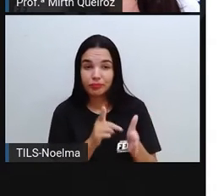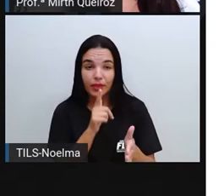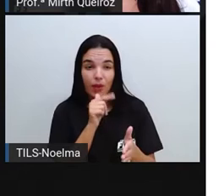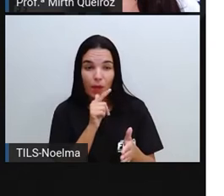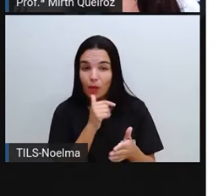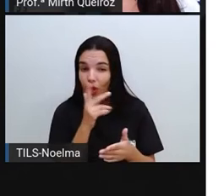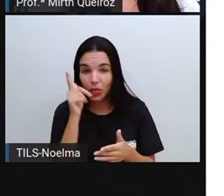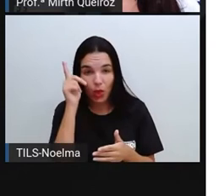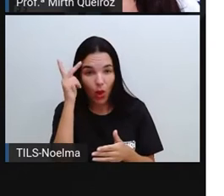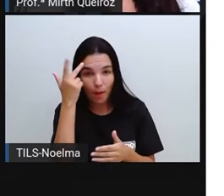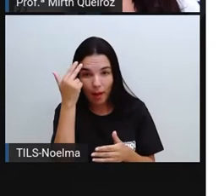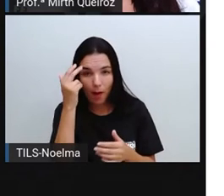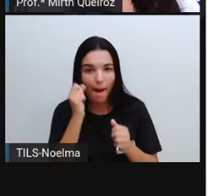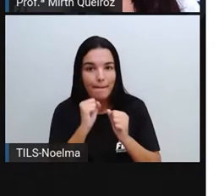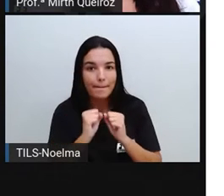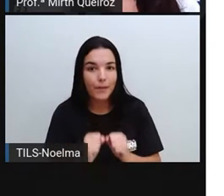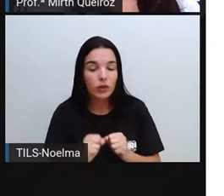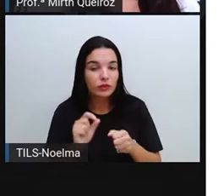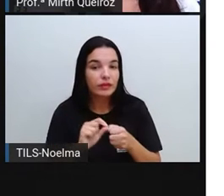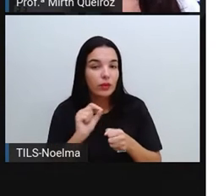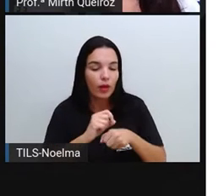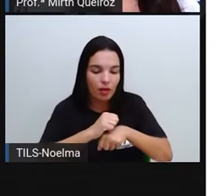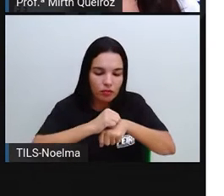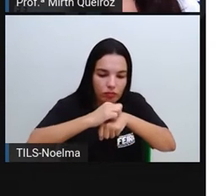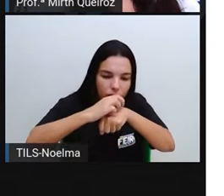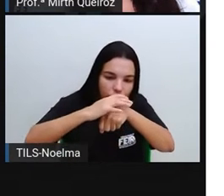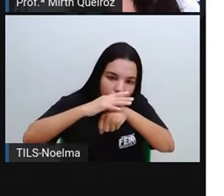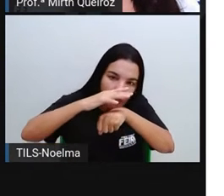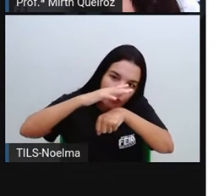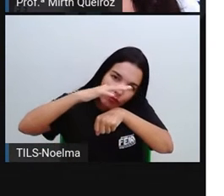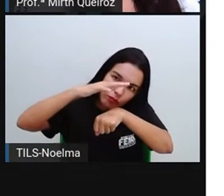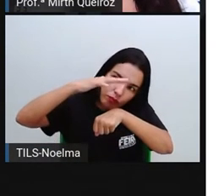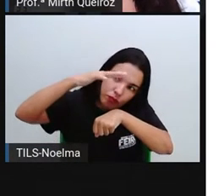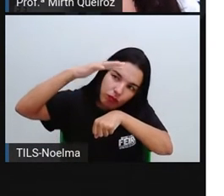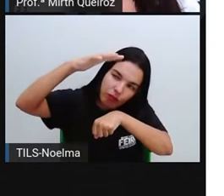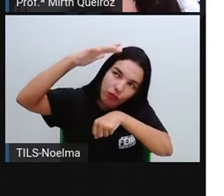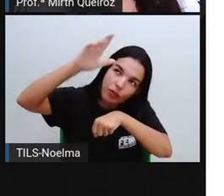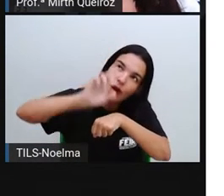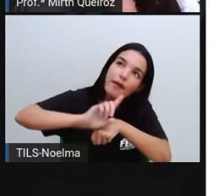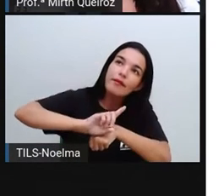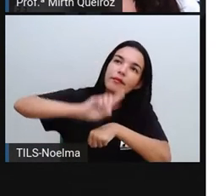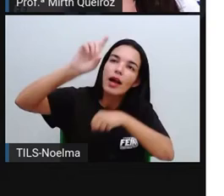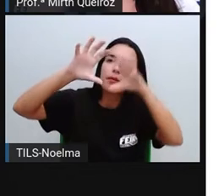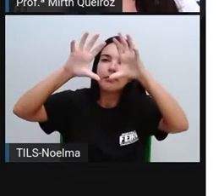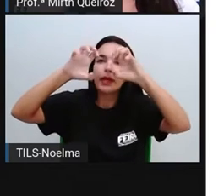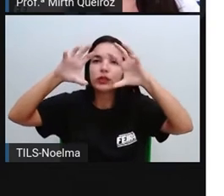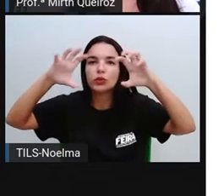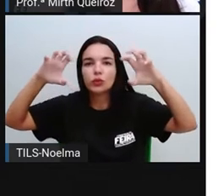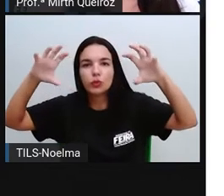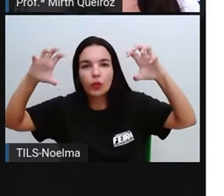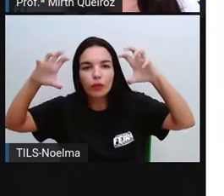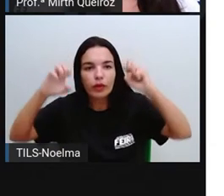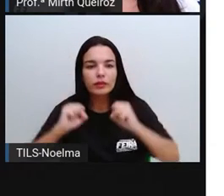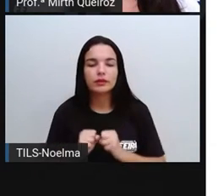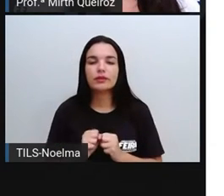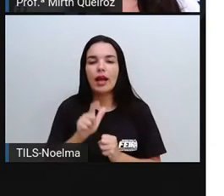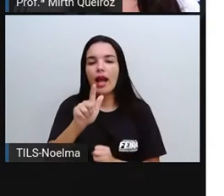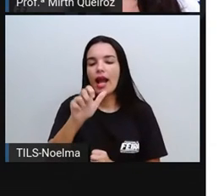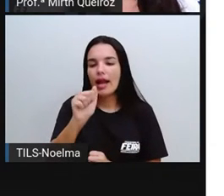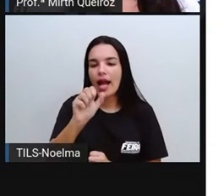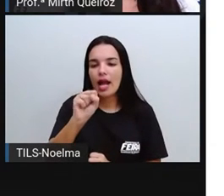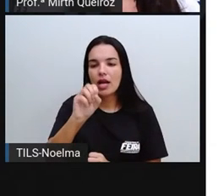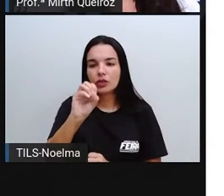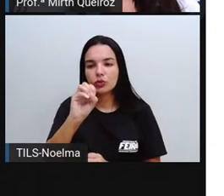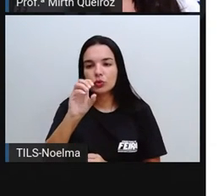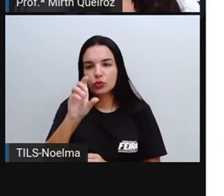evaporar aí, né? E passar para o estado gasoso. Nós temos aqui